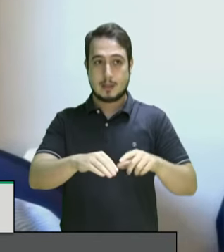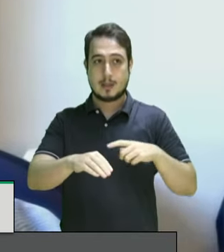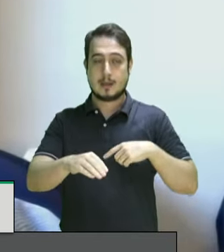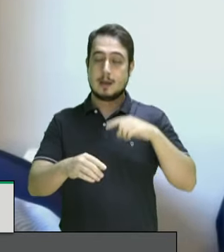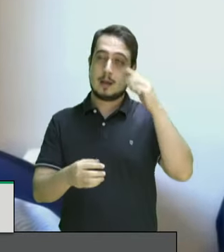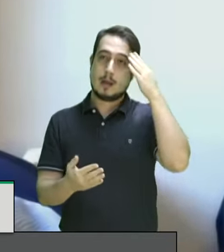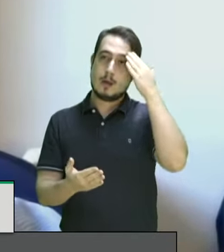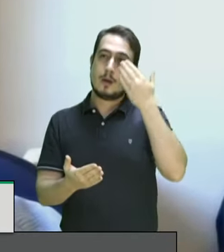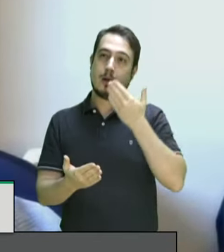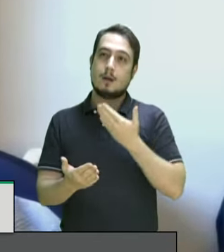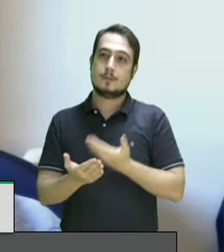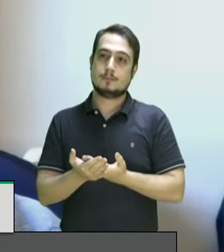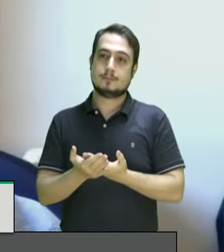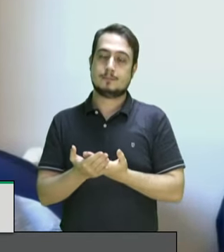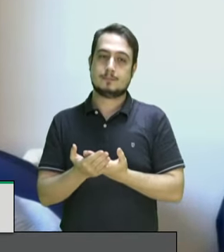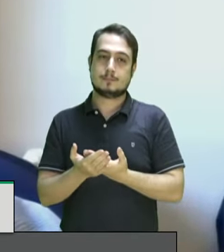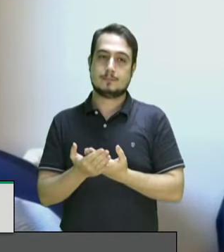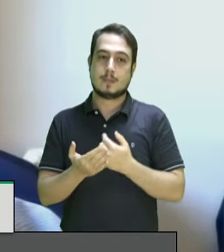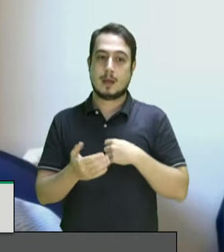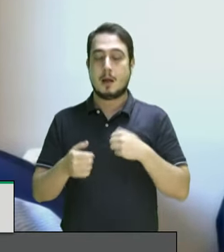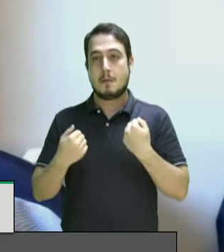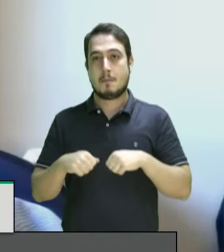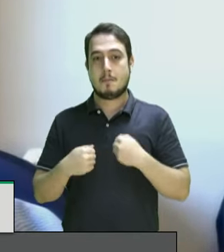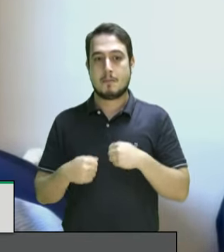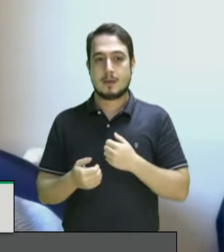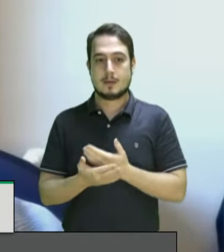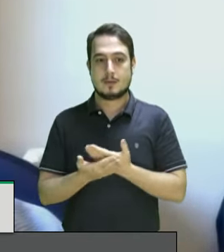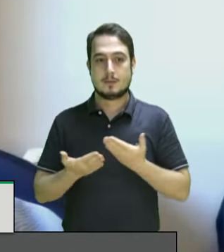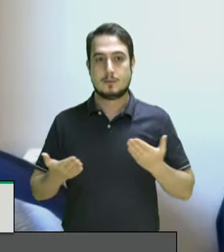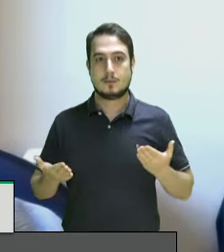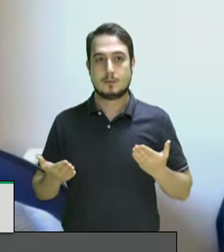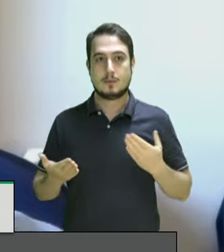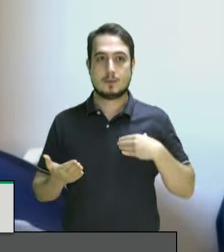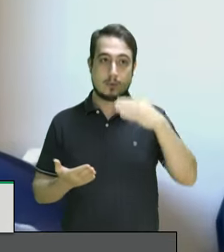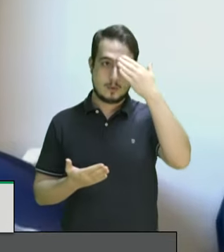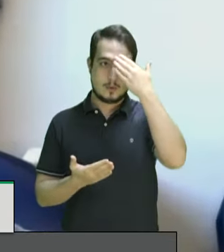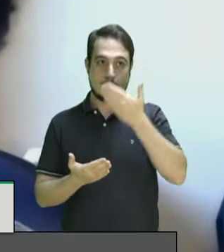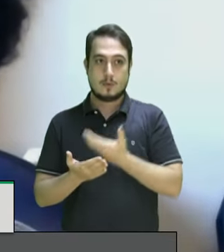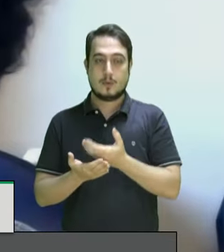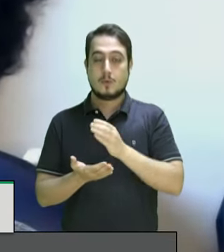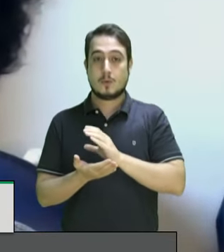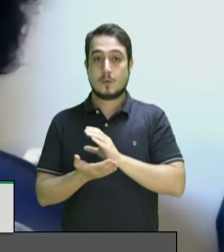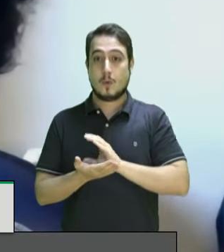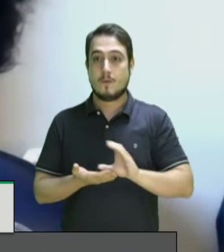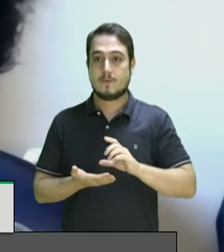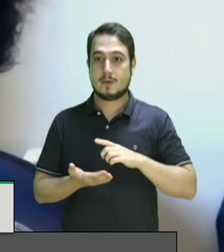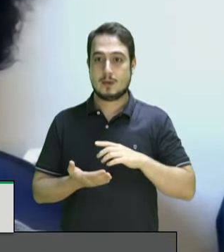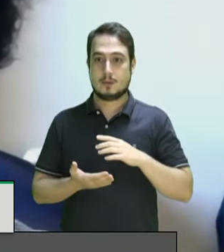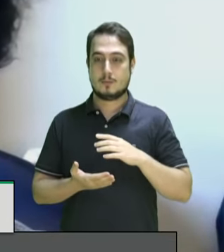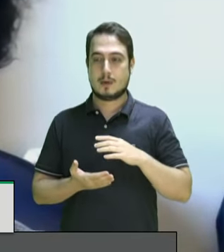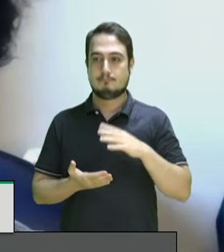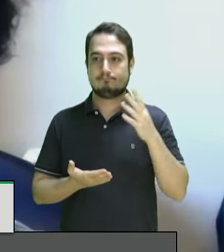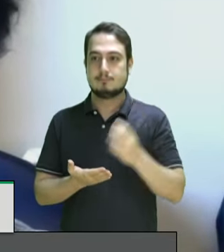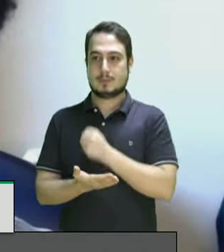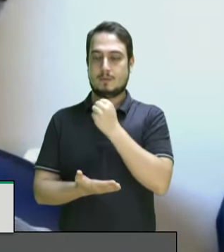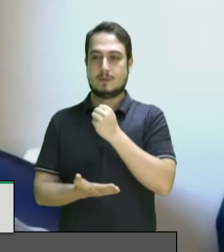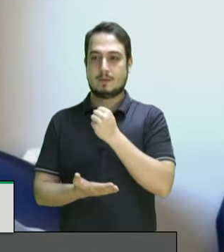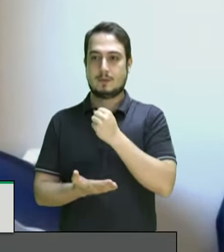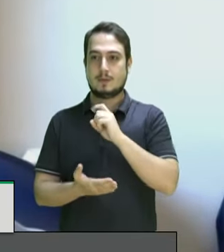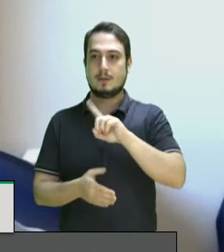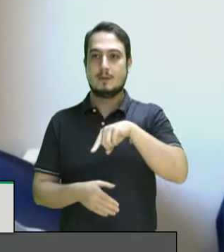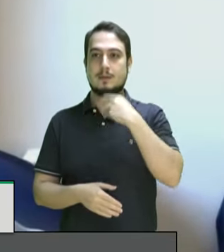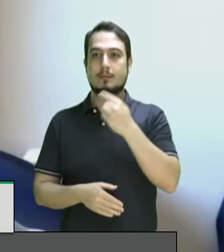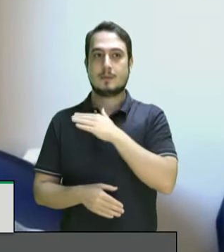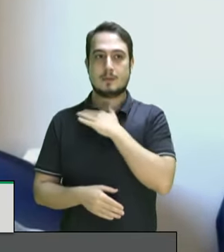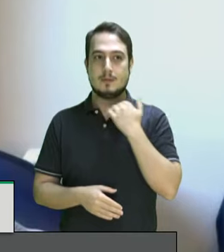me surpreende muito eu acho que é necessário que a gente seja que a gente confie muito numa salvação depois da morte para fazer um diagnóstico